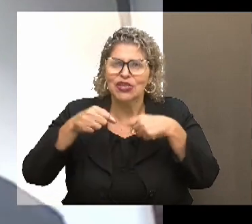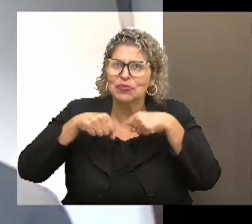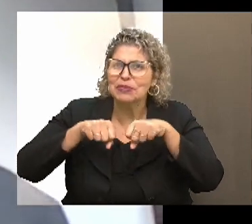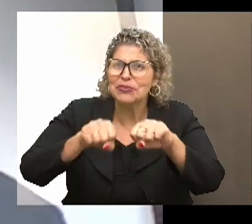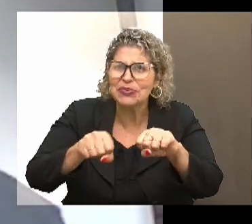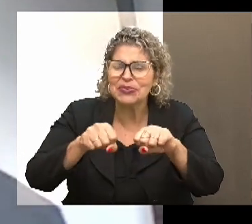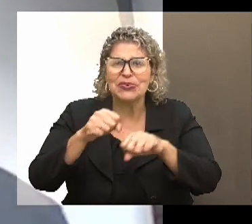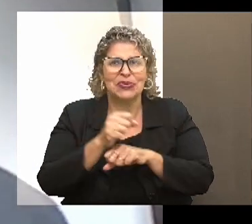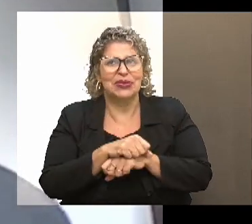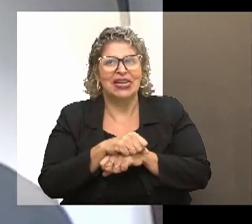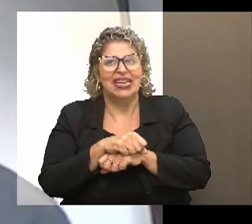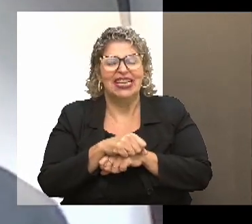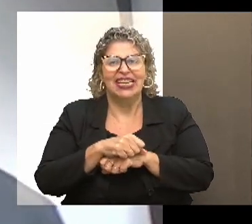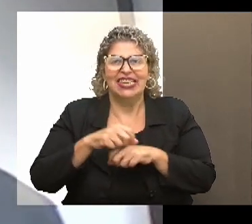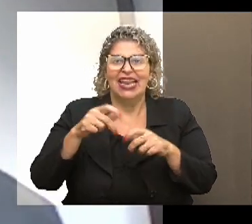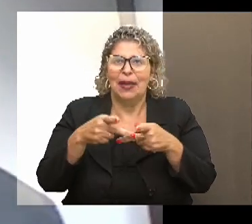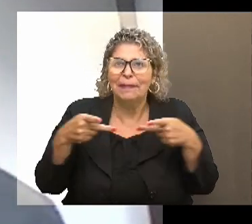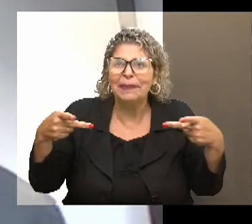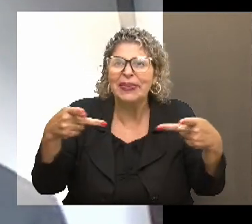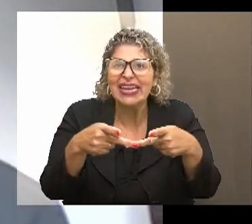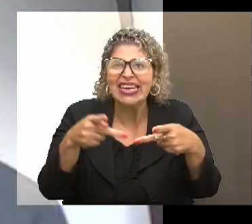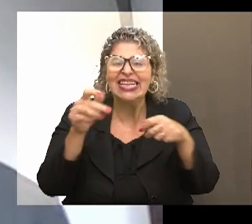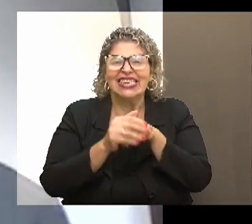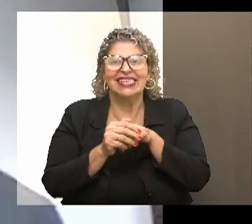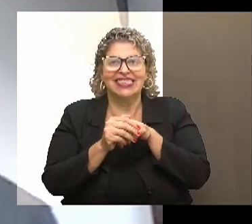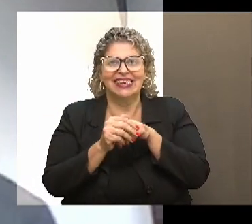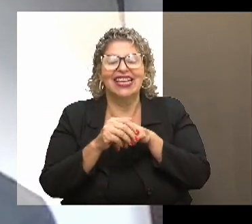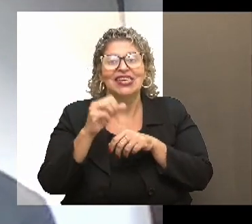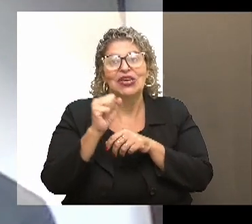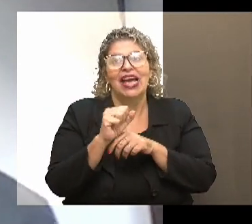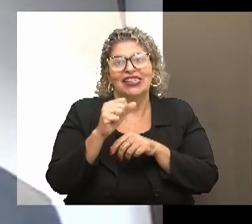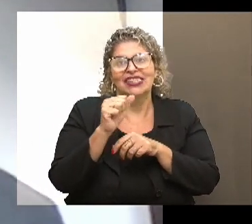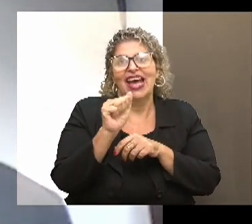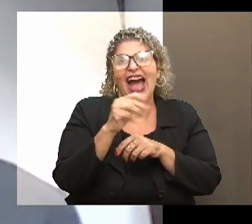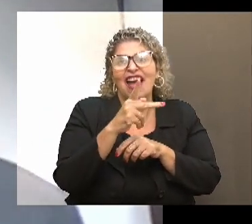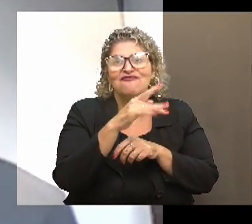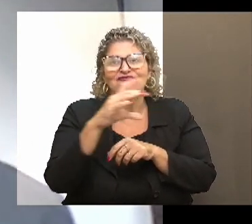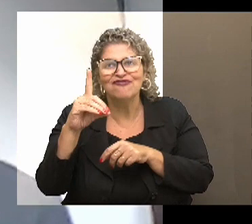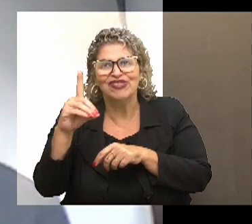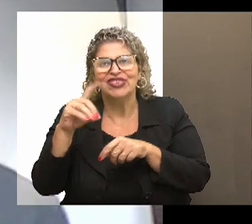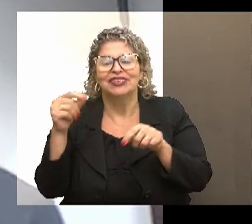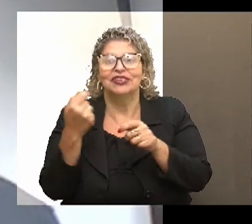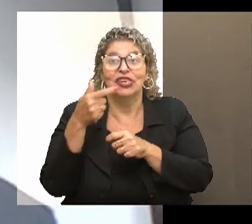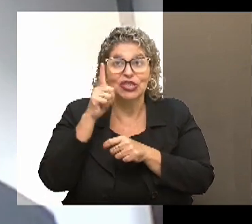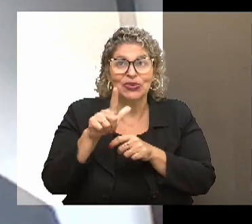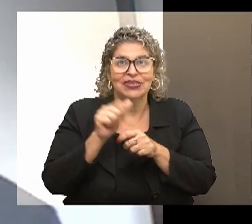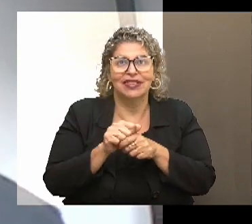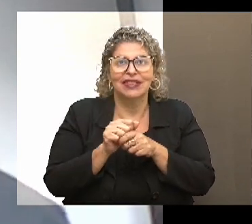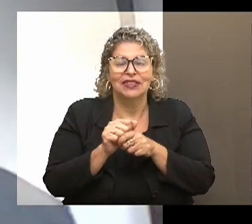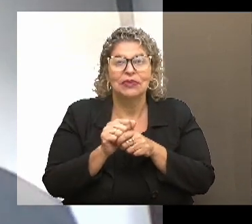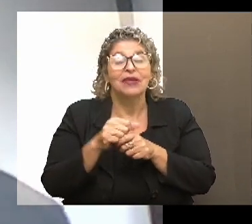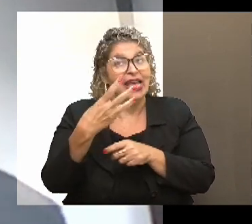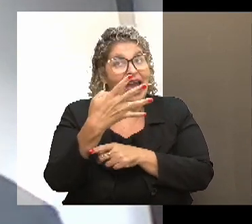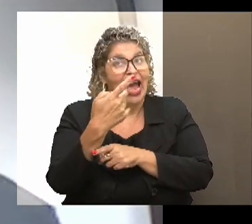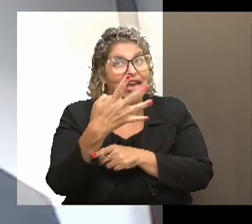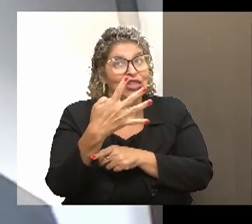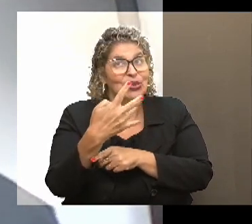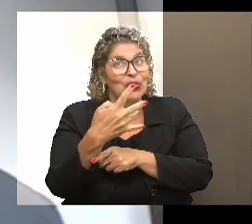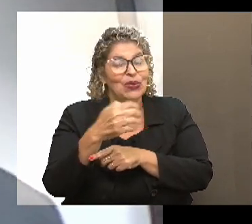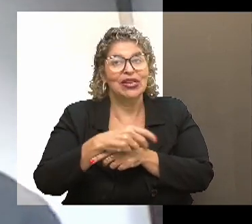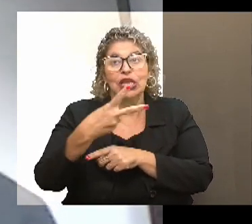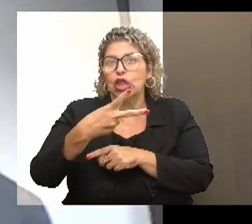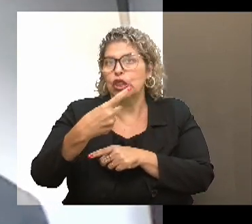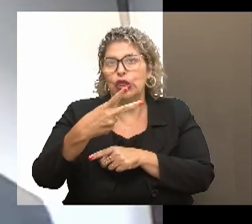a pizza, qualquer coisa, gente entrava num iFood, num Rappi e pedia em casa. Foram 14 até agora que a gente deu essa oportunidade, desses